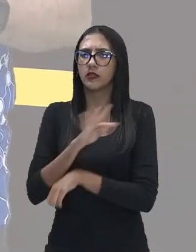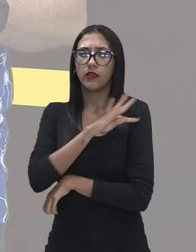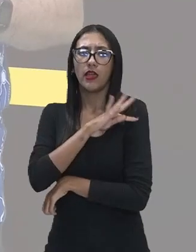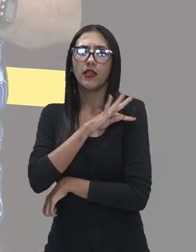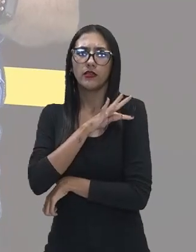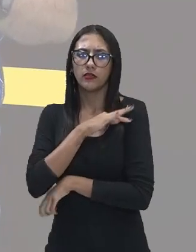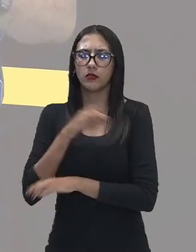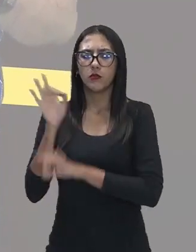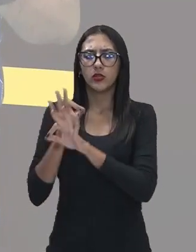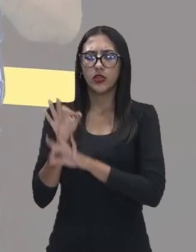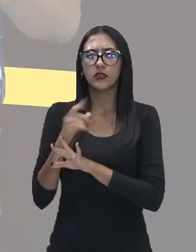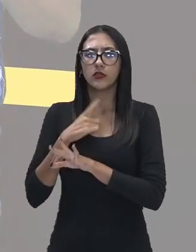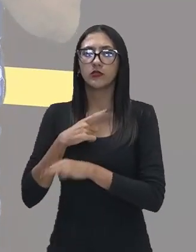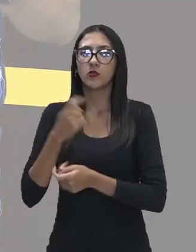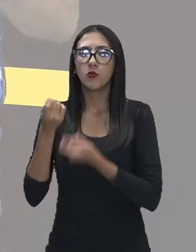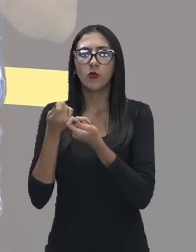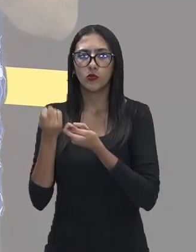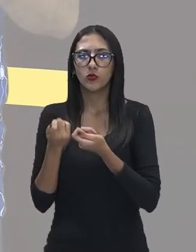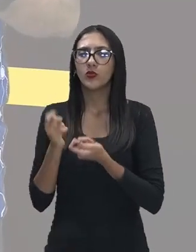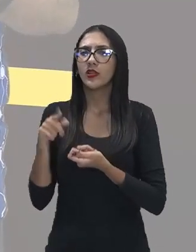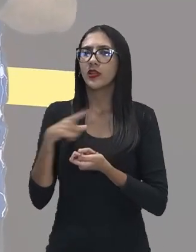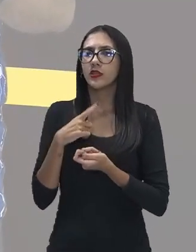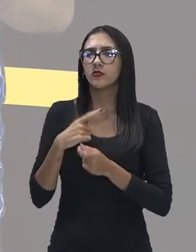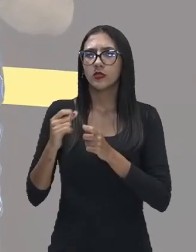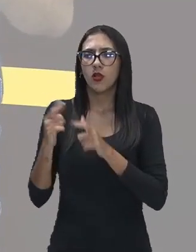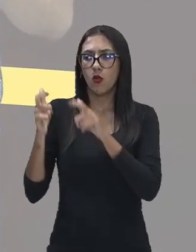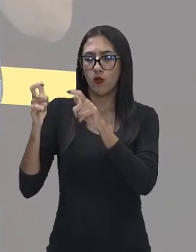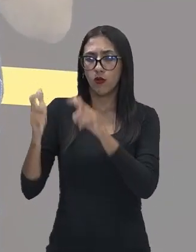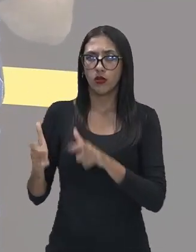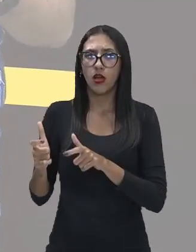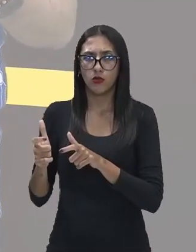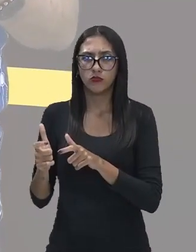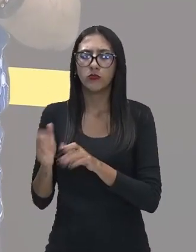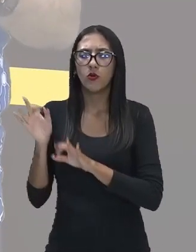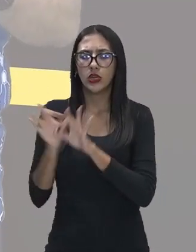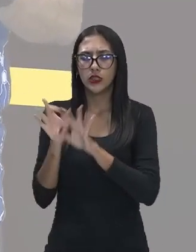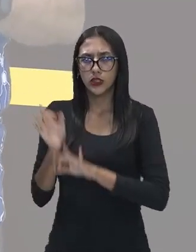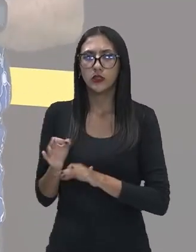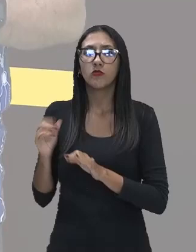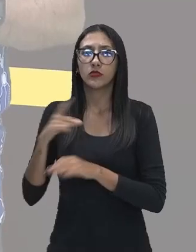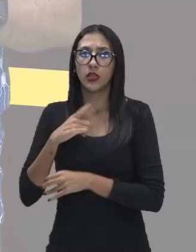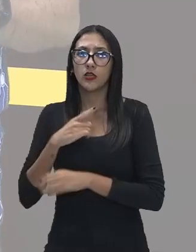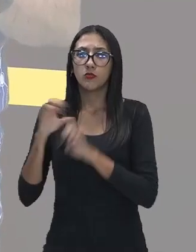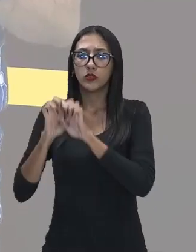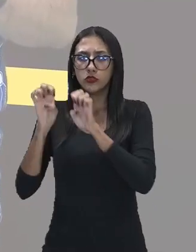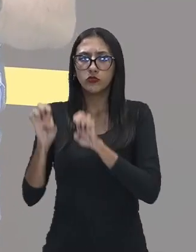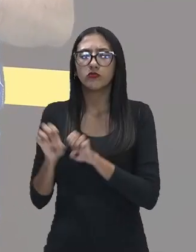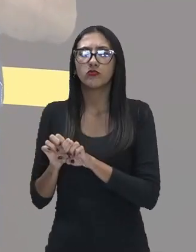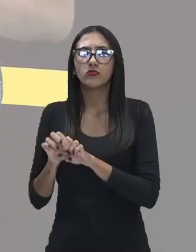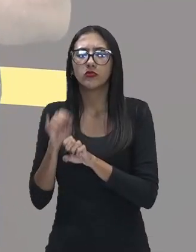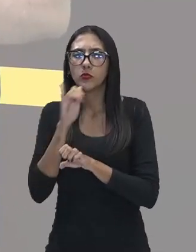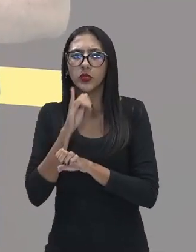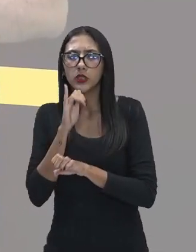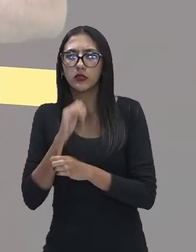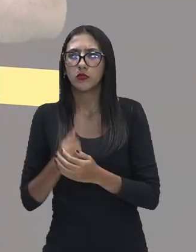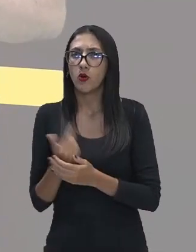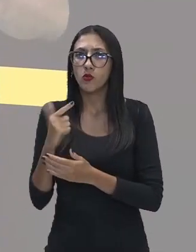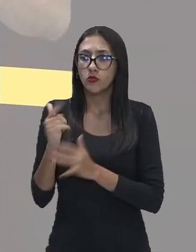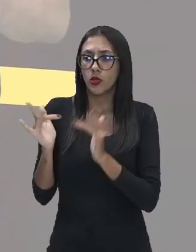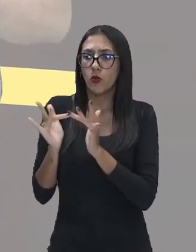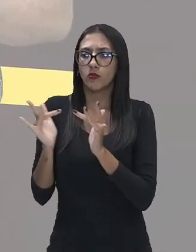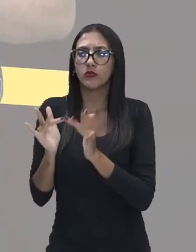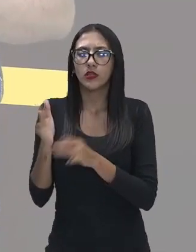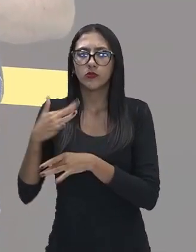destinação final dos resíduos sólidos, elas são instalações planejadas que isolam os resíduos do meio ambiente.